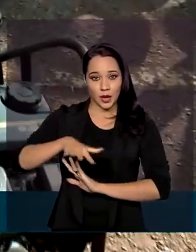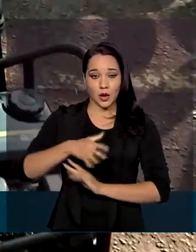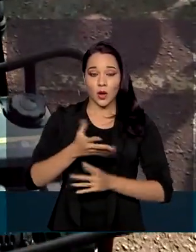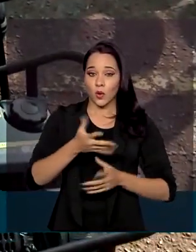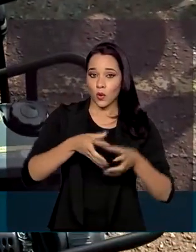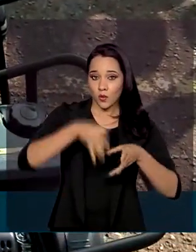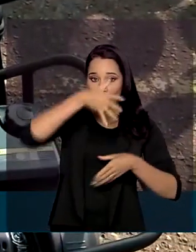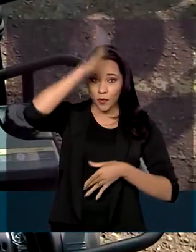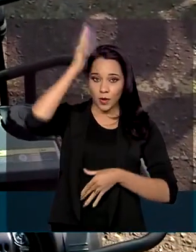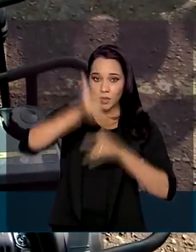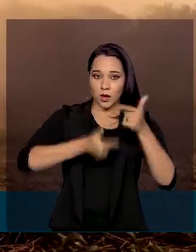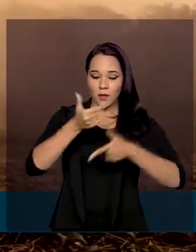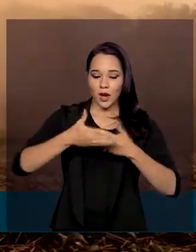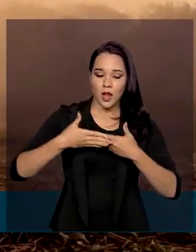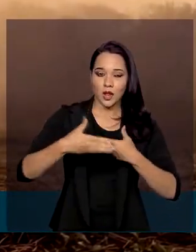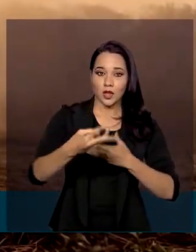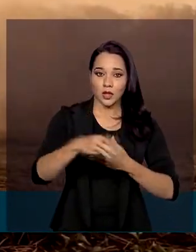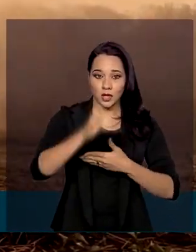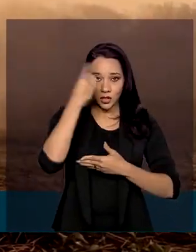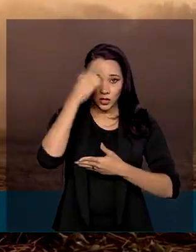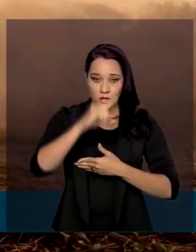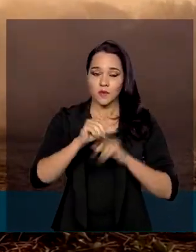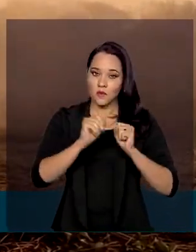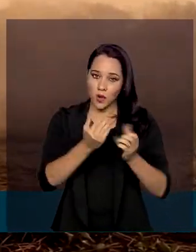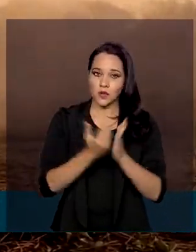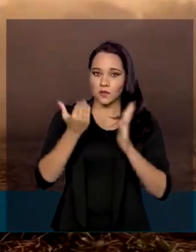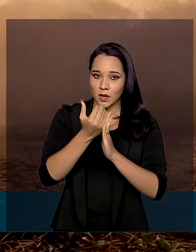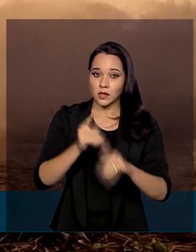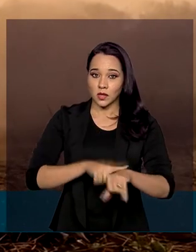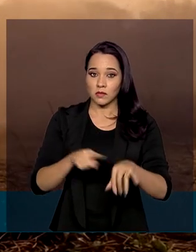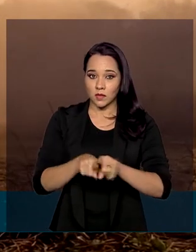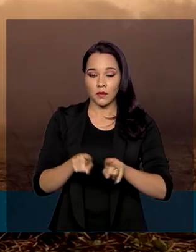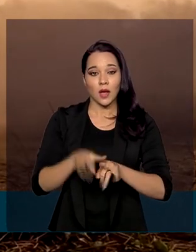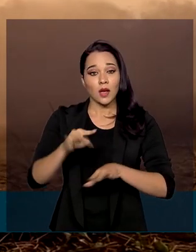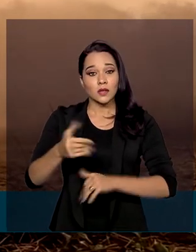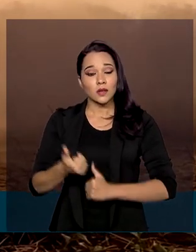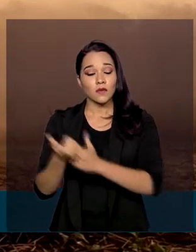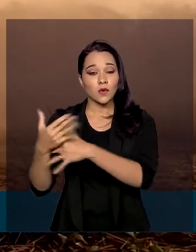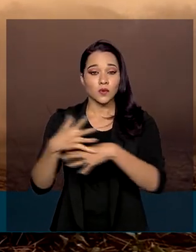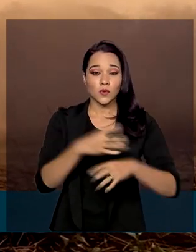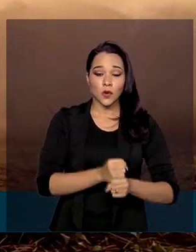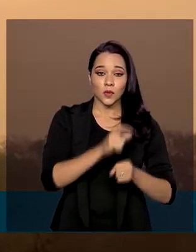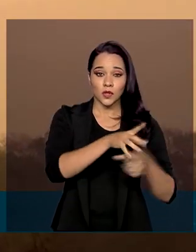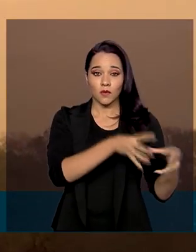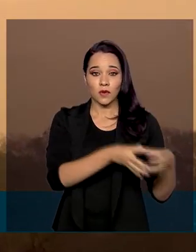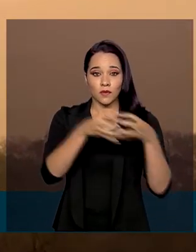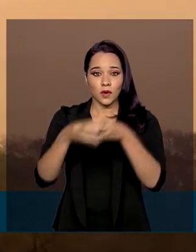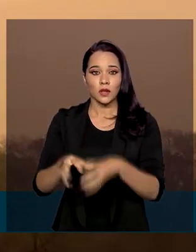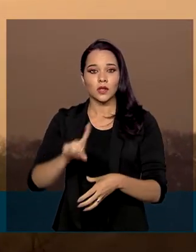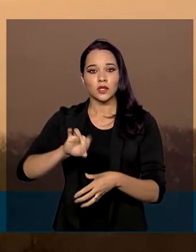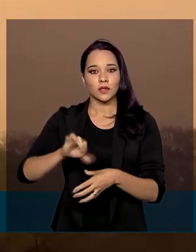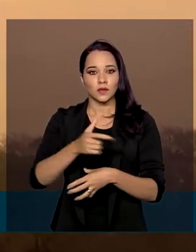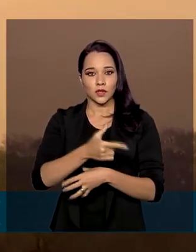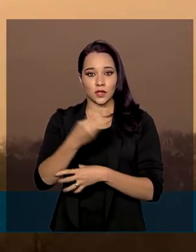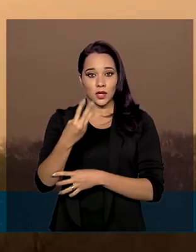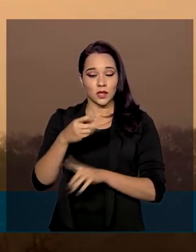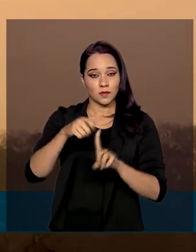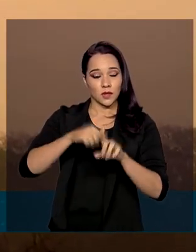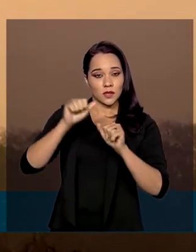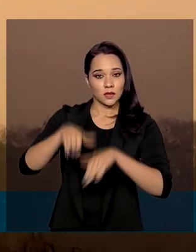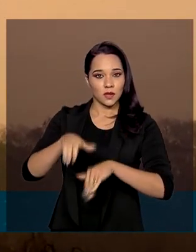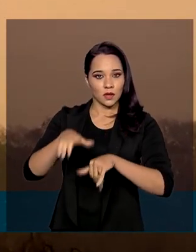atuar na região por 30 dias, prazo que poderá ser prorrogado. E este reforço se soma ao enviado no dia 23 de setembro. Na